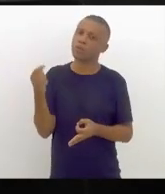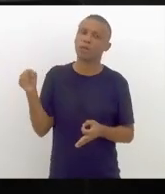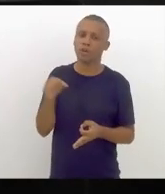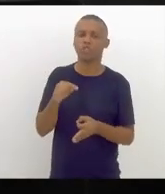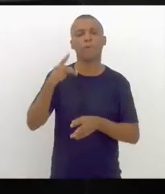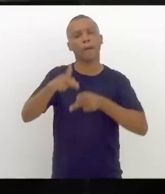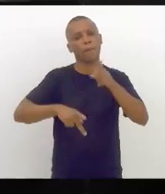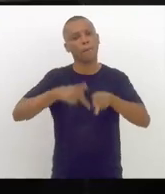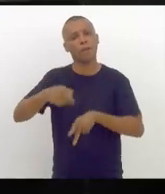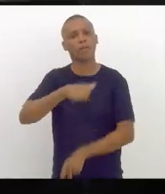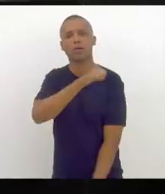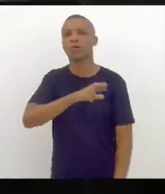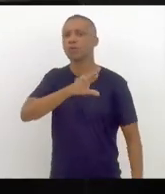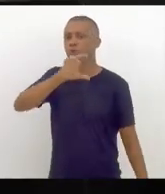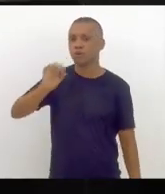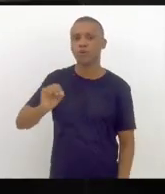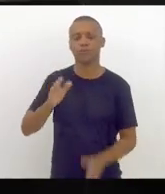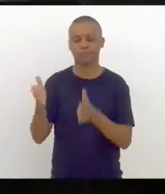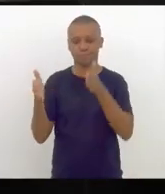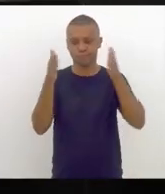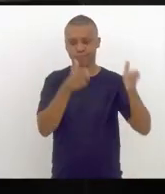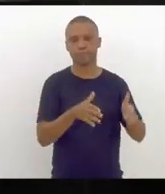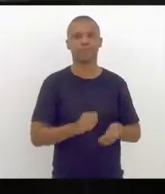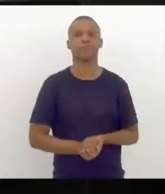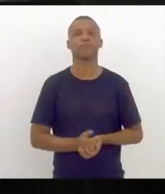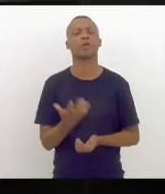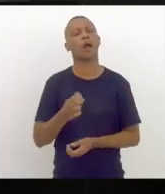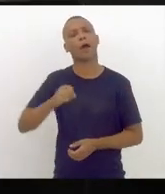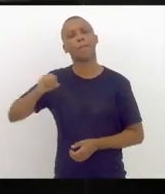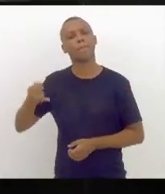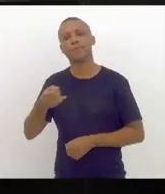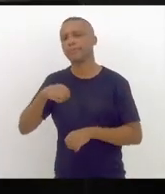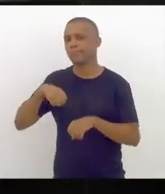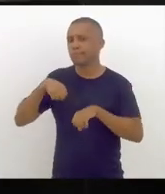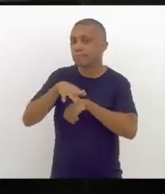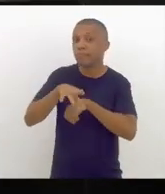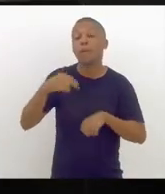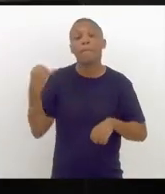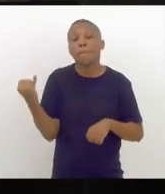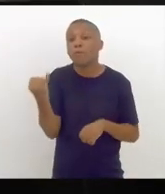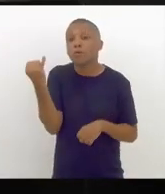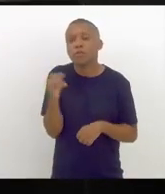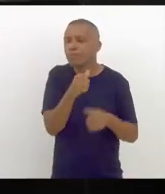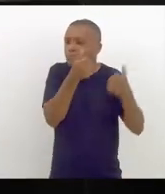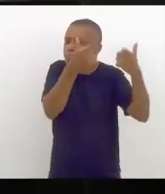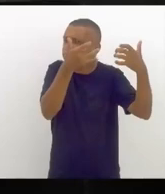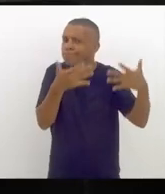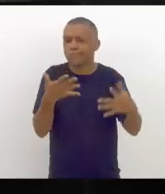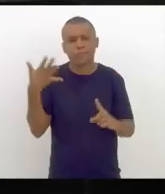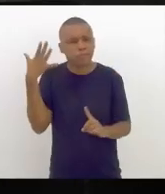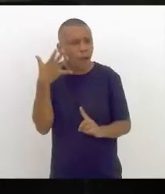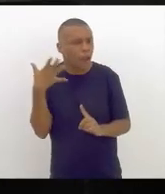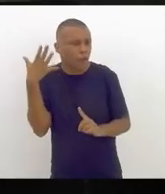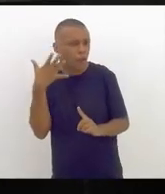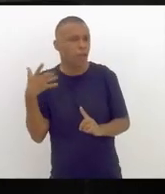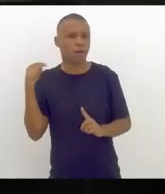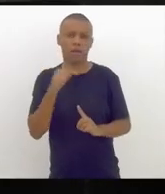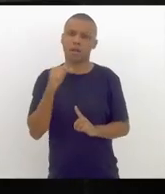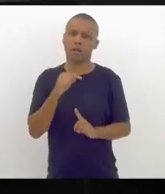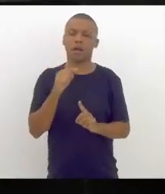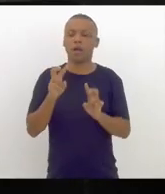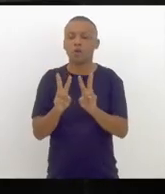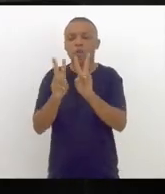população. E fazer um registro muito importante disso que eu estou falando em relação